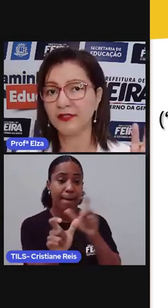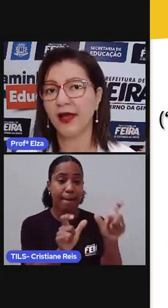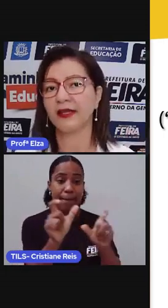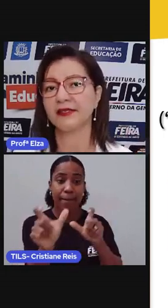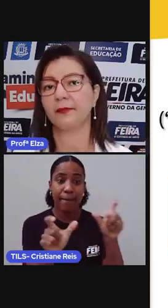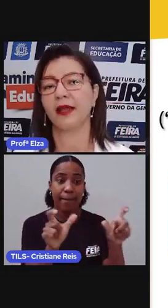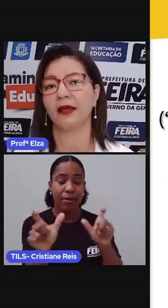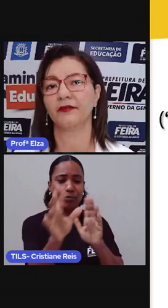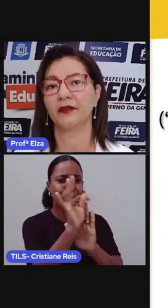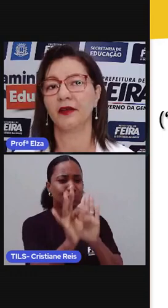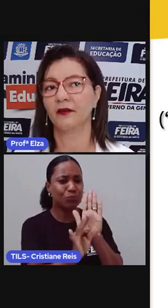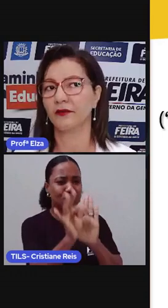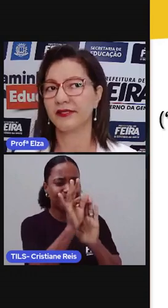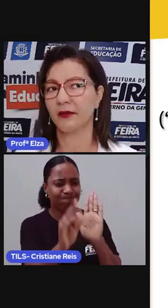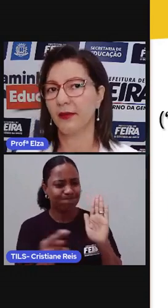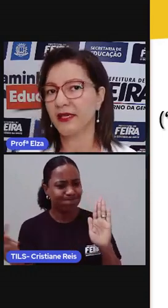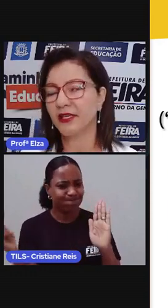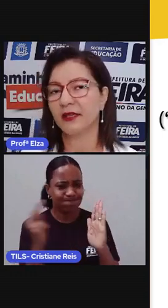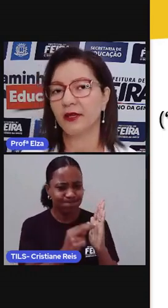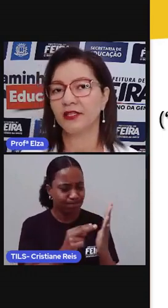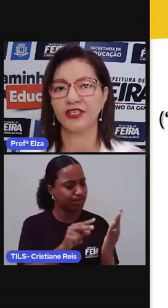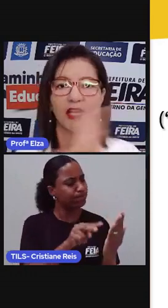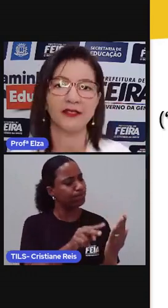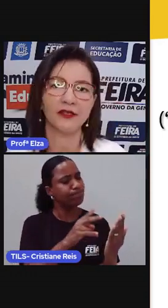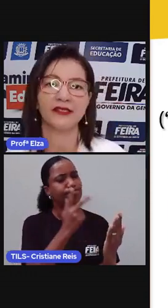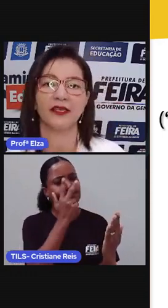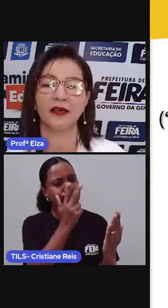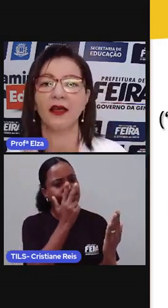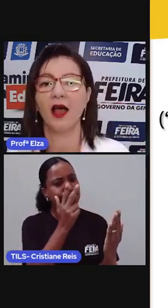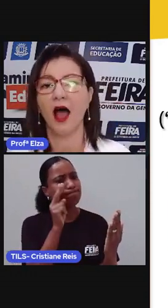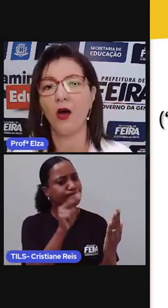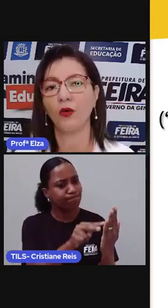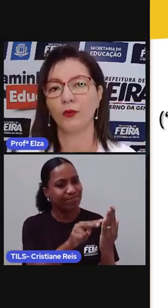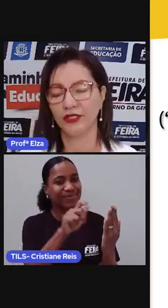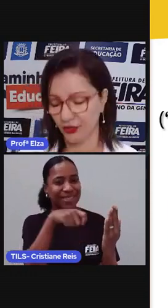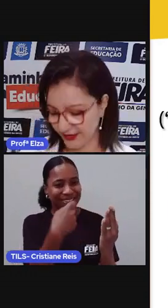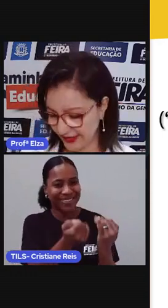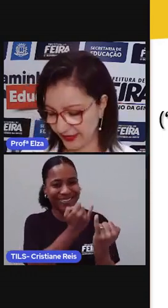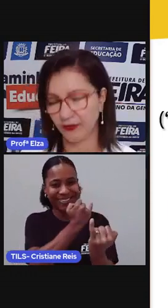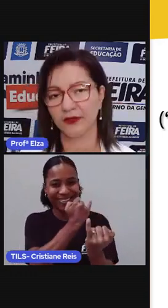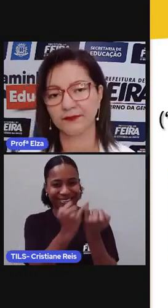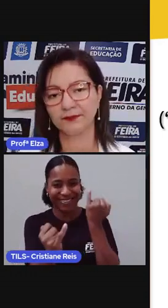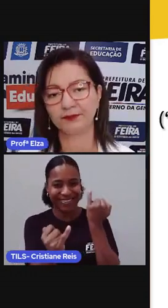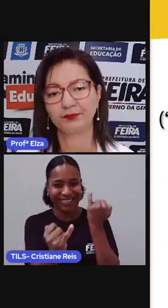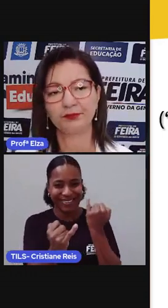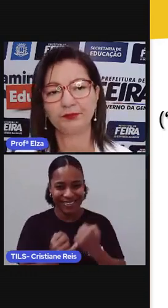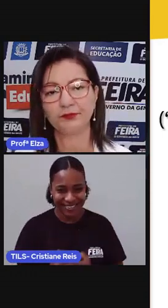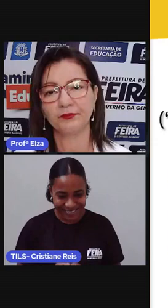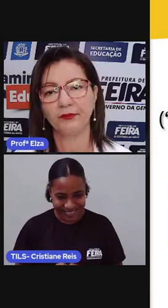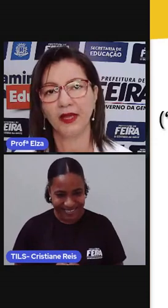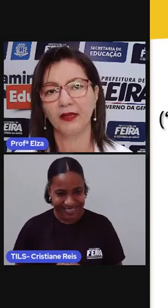você visualiza a palavra, você imediatamente já associa a alguma de nossa língua.